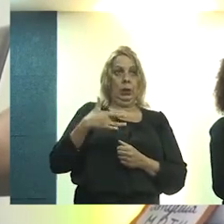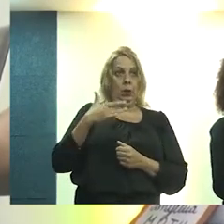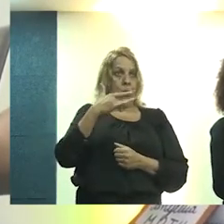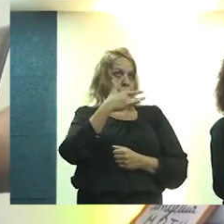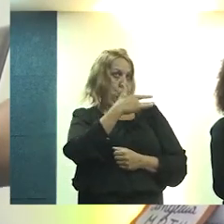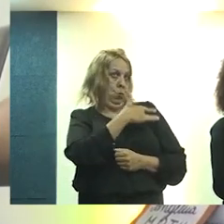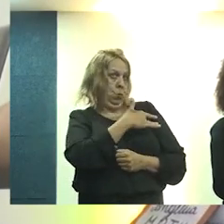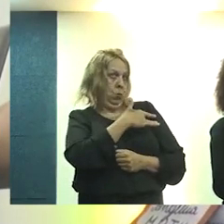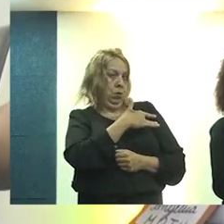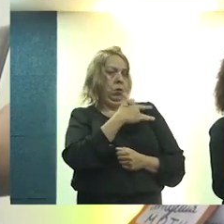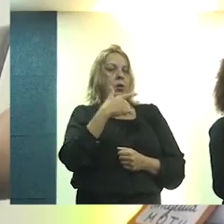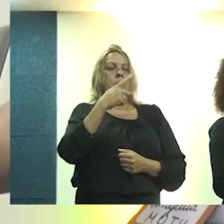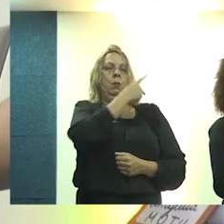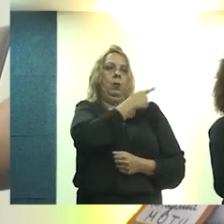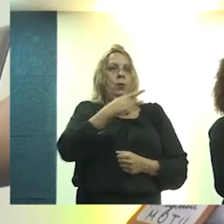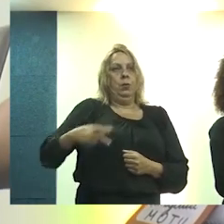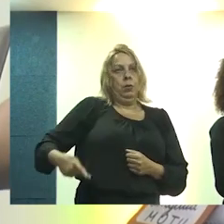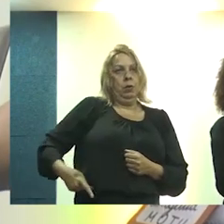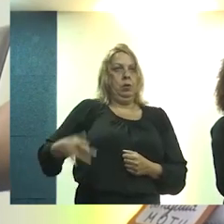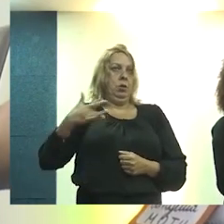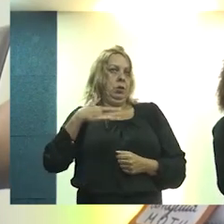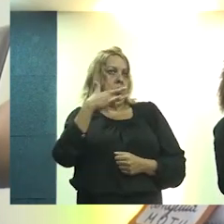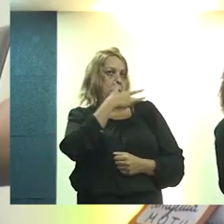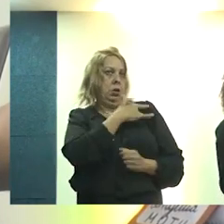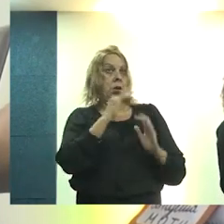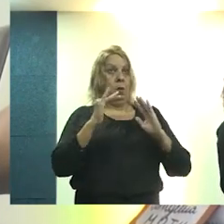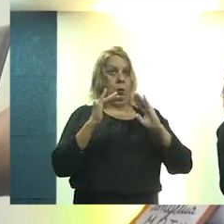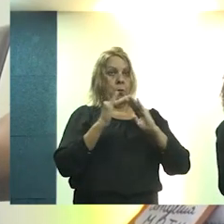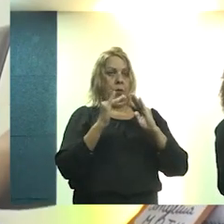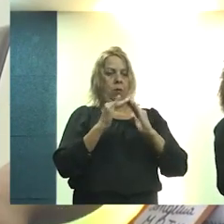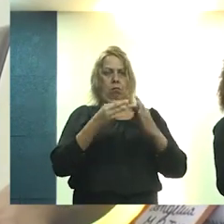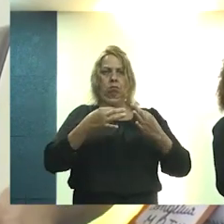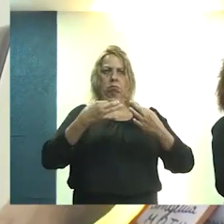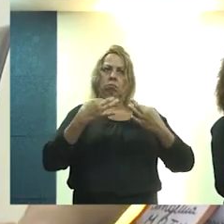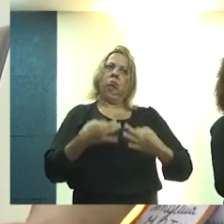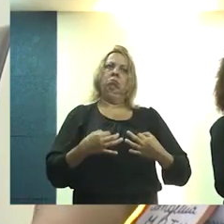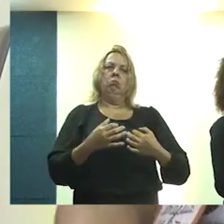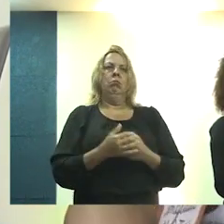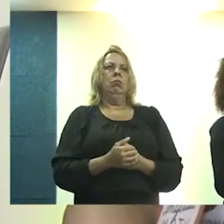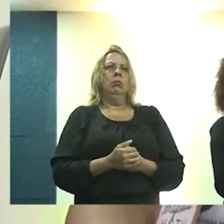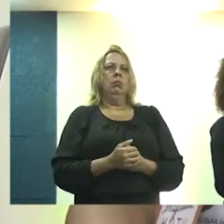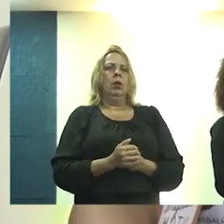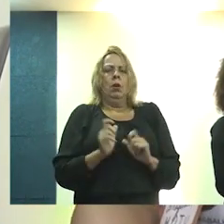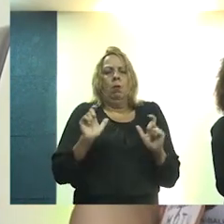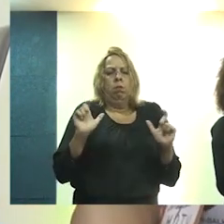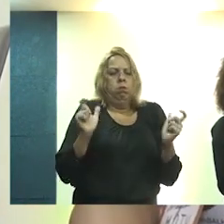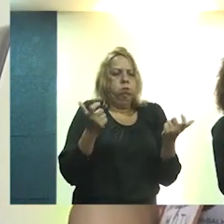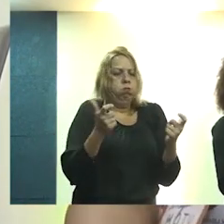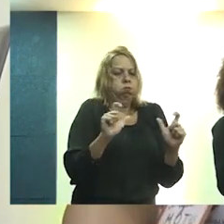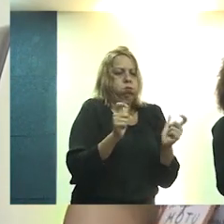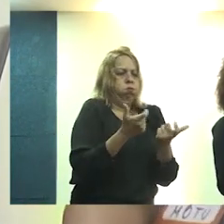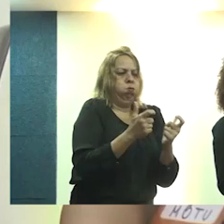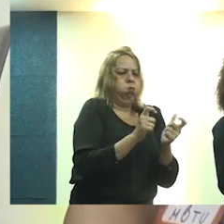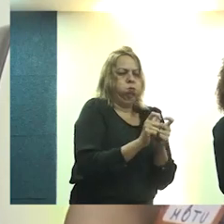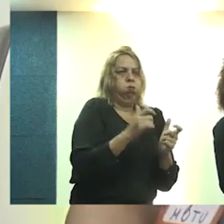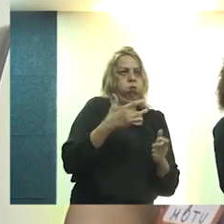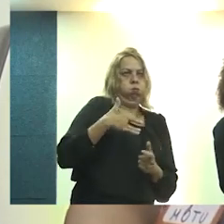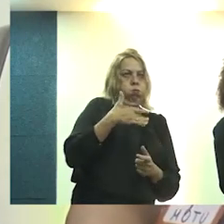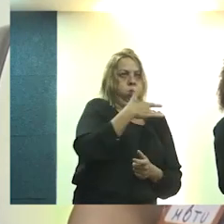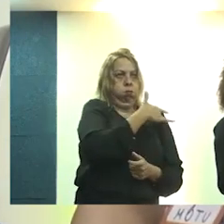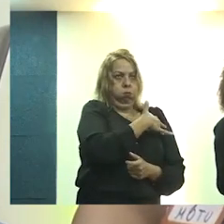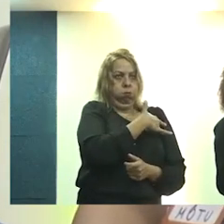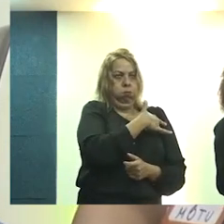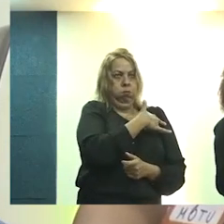da saúde pública e da saúde de moradia digna, que ela não se restringia só à saúde